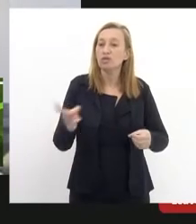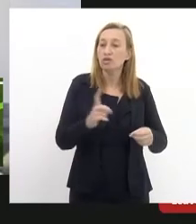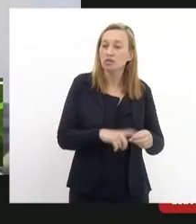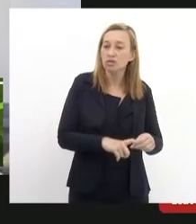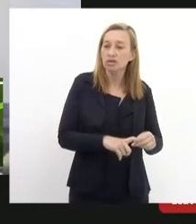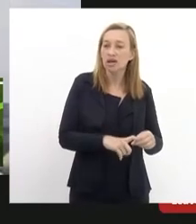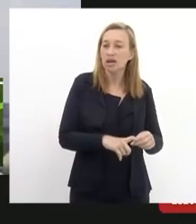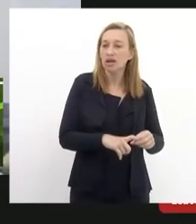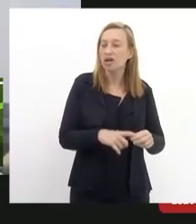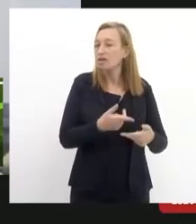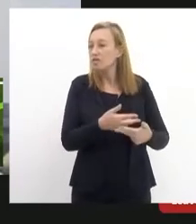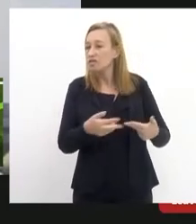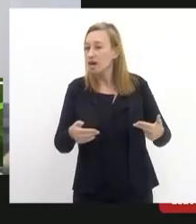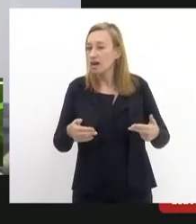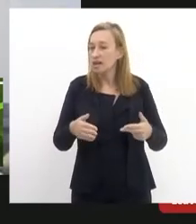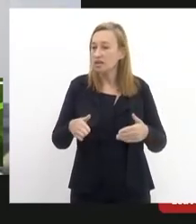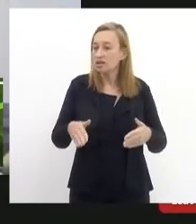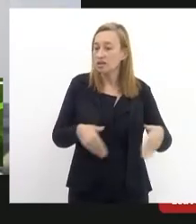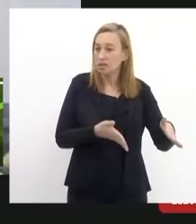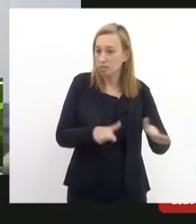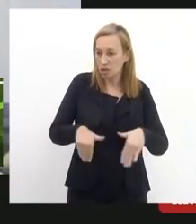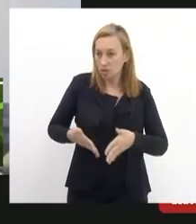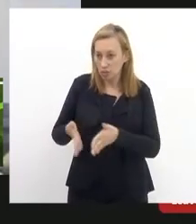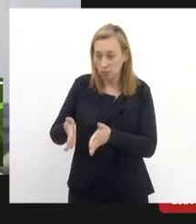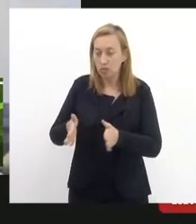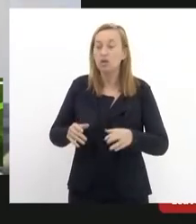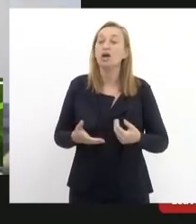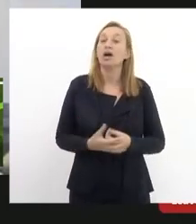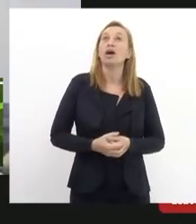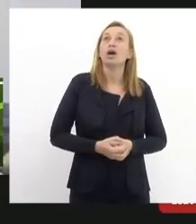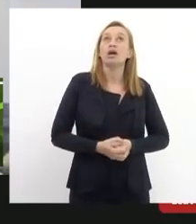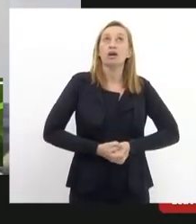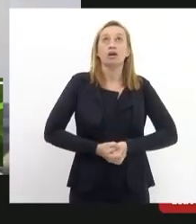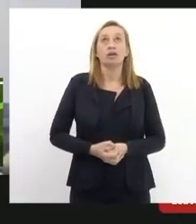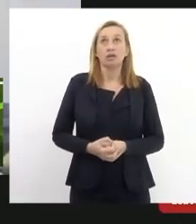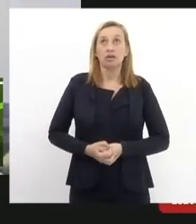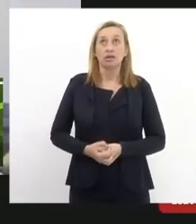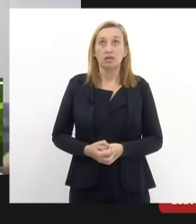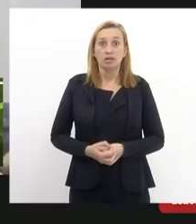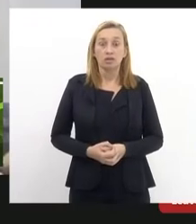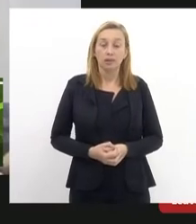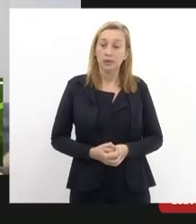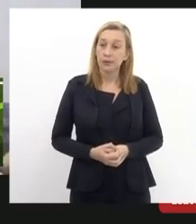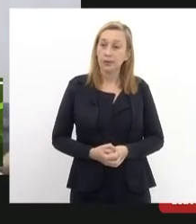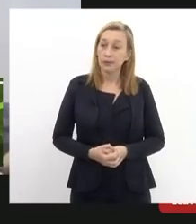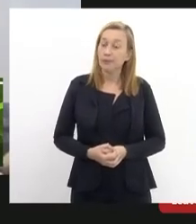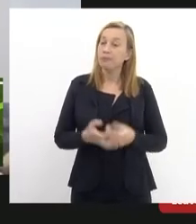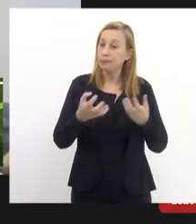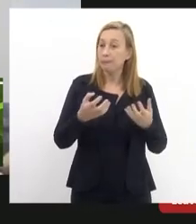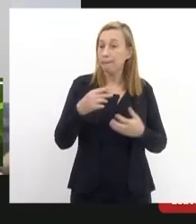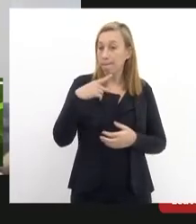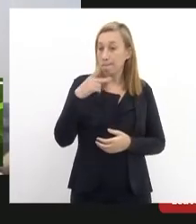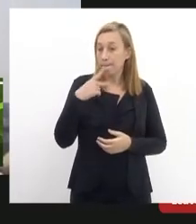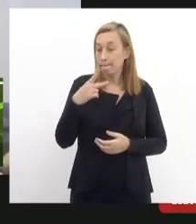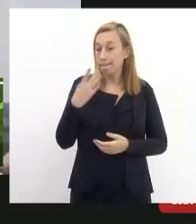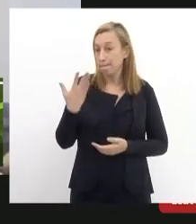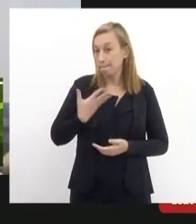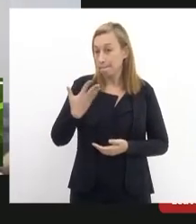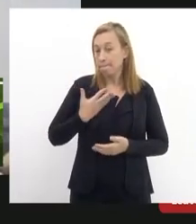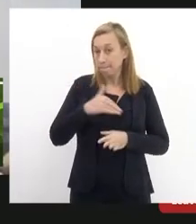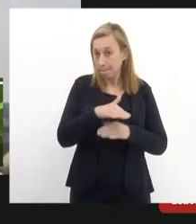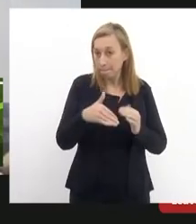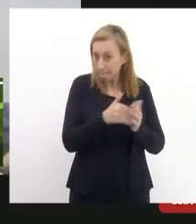Matos é preciso fazer muitas lutas e eu queria um pouco refazer aí as falas dos companheiros